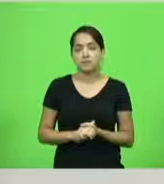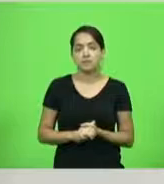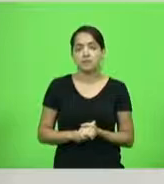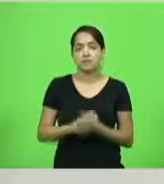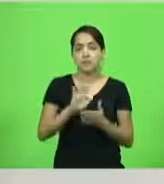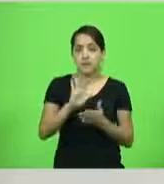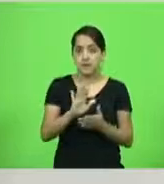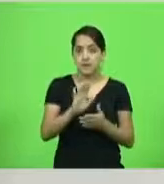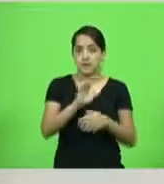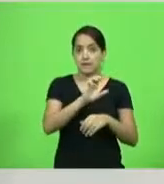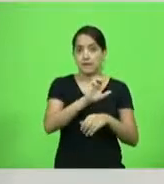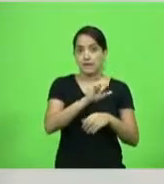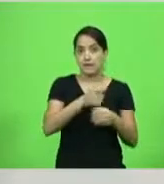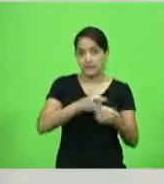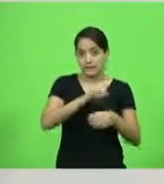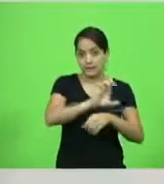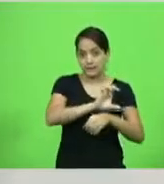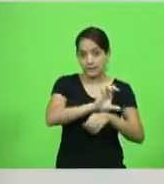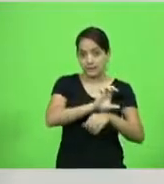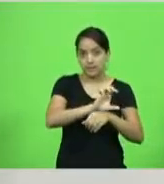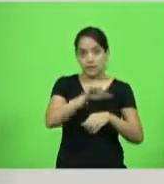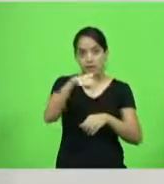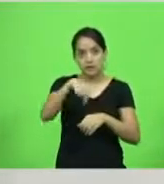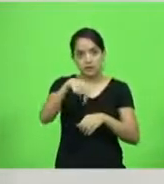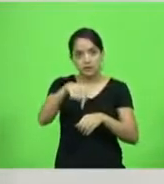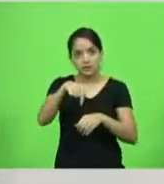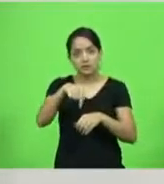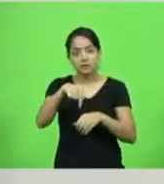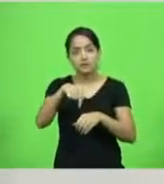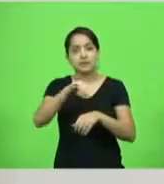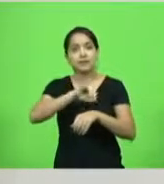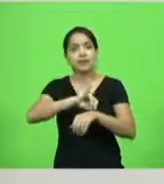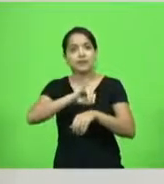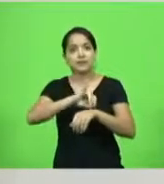Na capital do nosso estado, aqui onde nós estamos hoje,